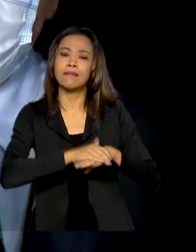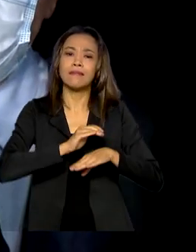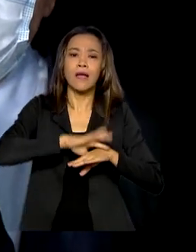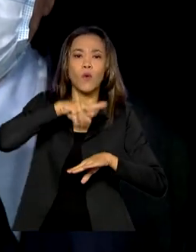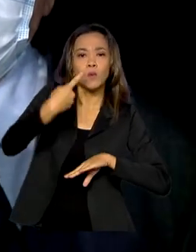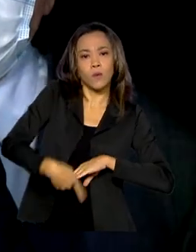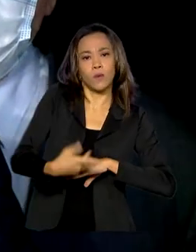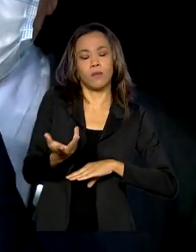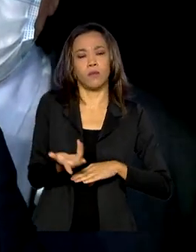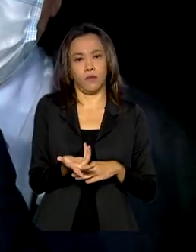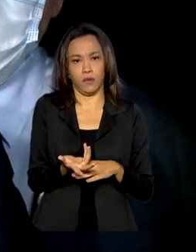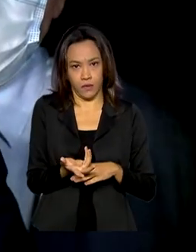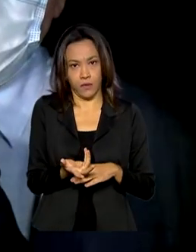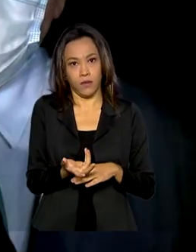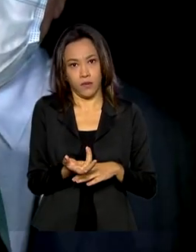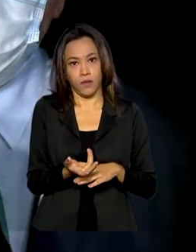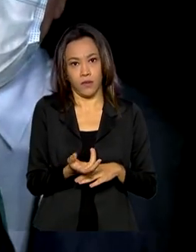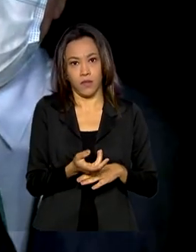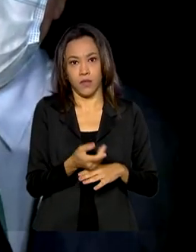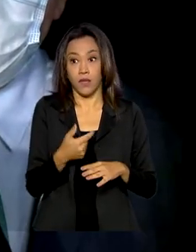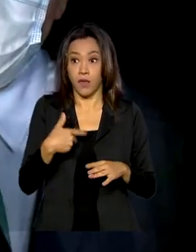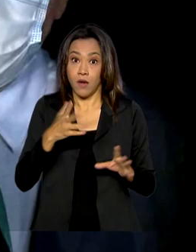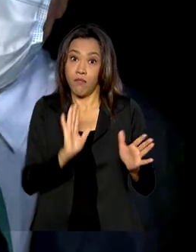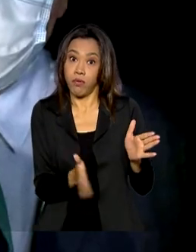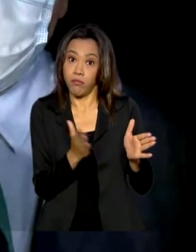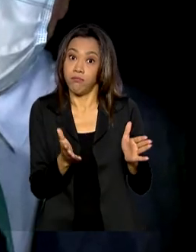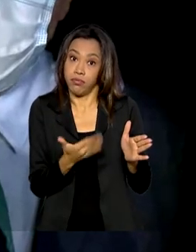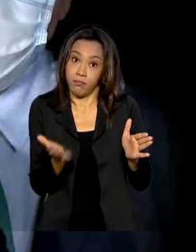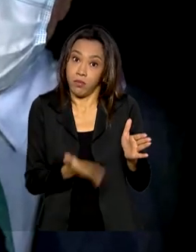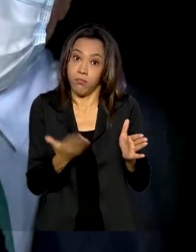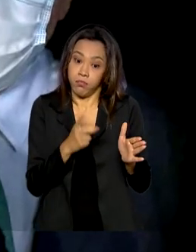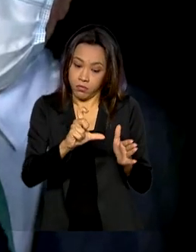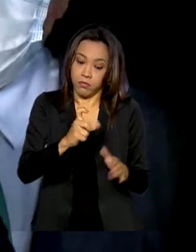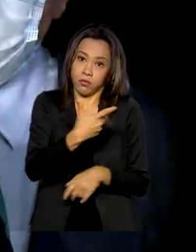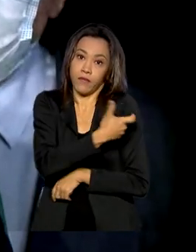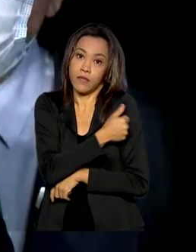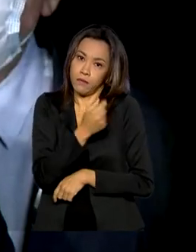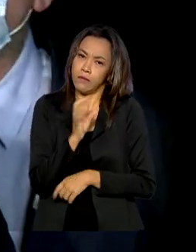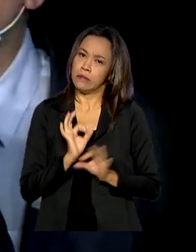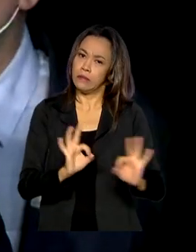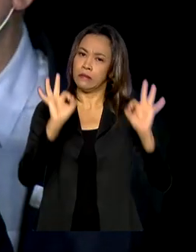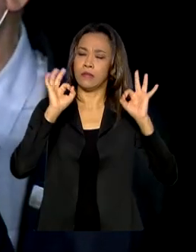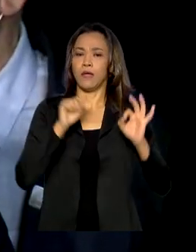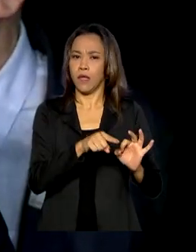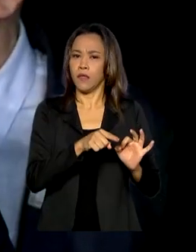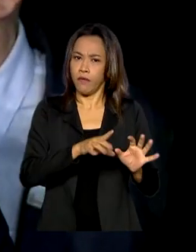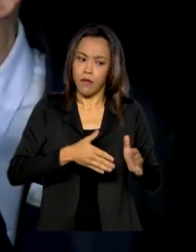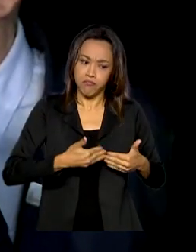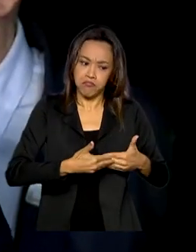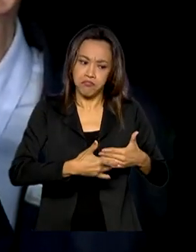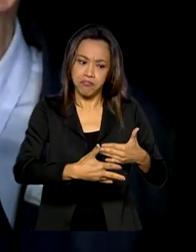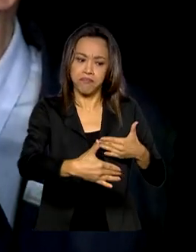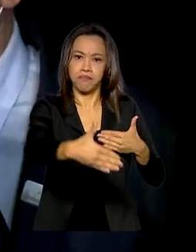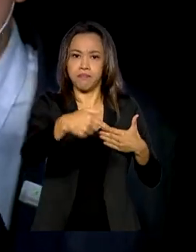ao resto da comunidade internacional. Então foi uma aposta correta, que vai começar a produzir fruto também. Então foi importante isso.